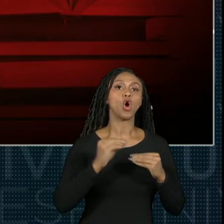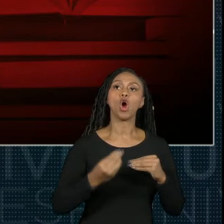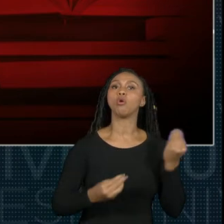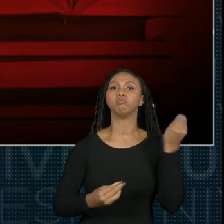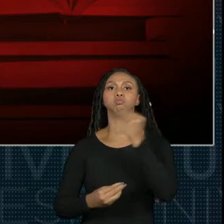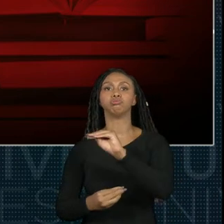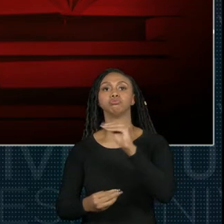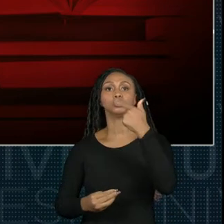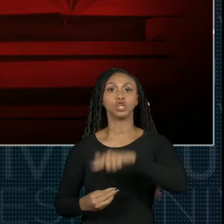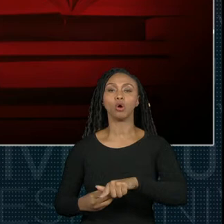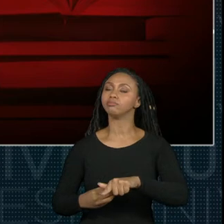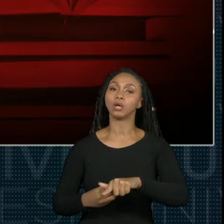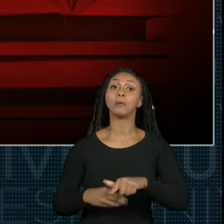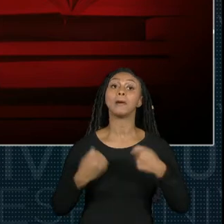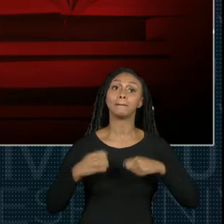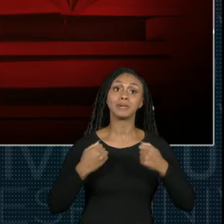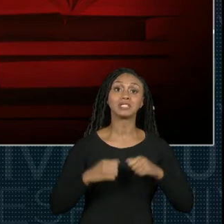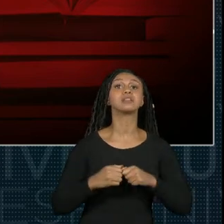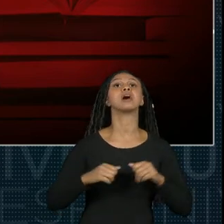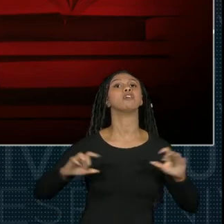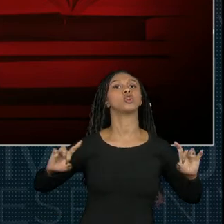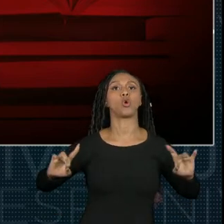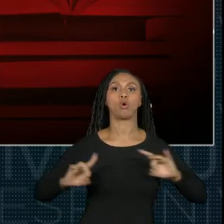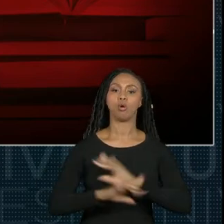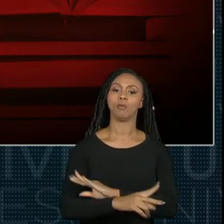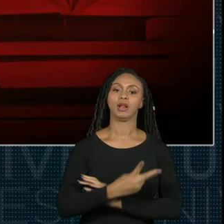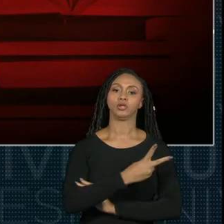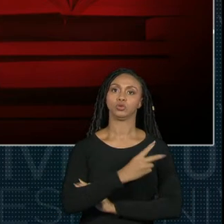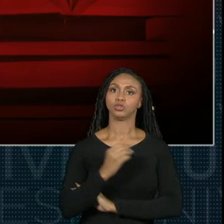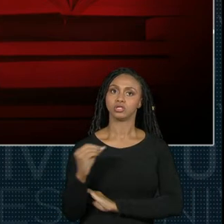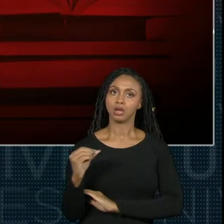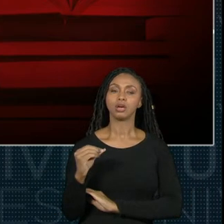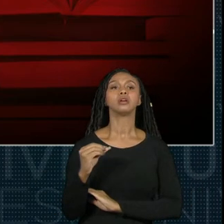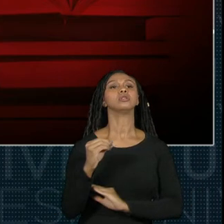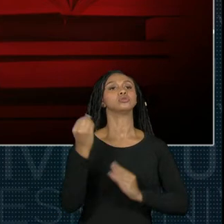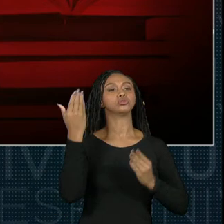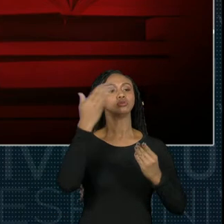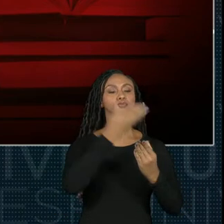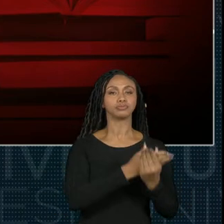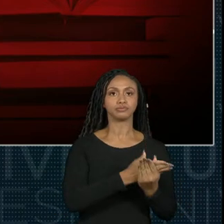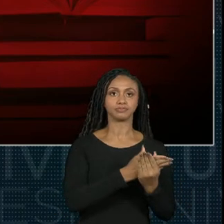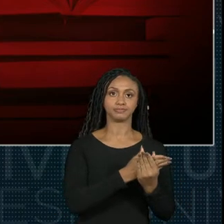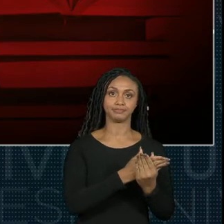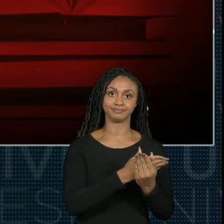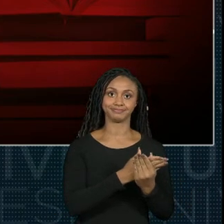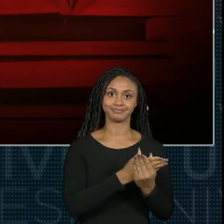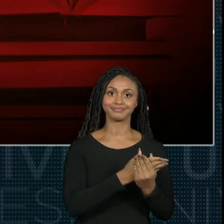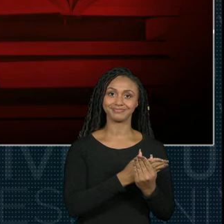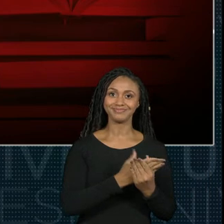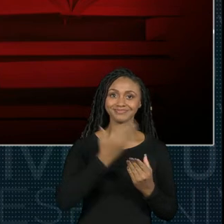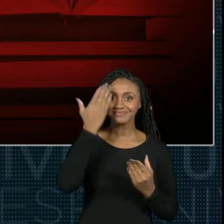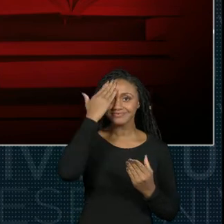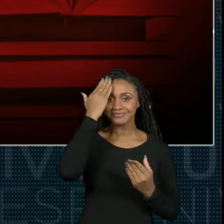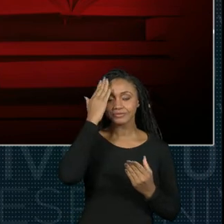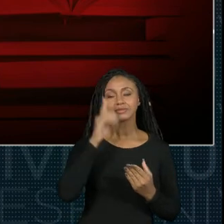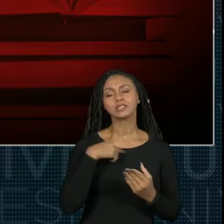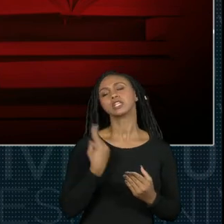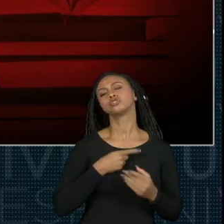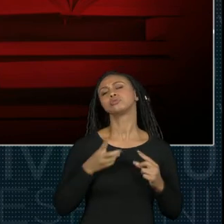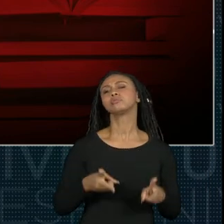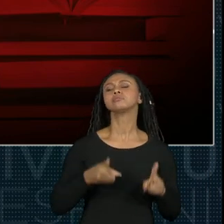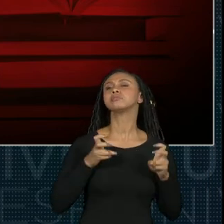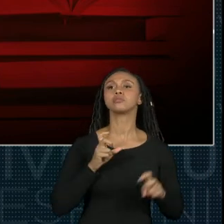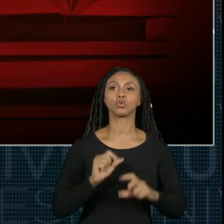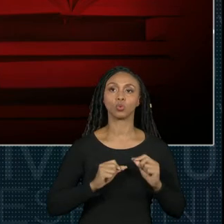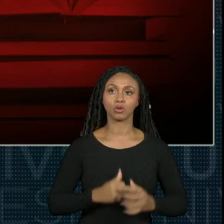Nesse caso, o aluno deveria concluir as horas faltantes com certificação extracurricular. Então, o que a gente percebe nesse ponto